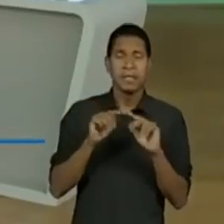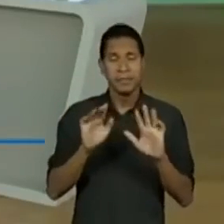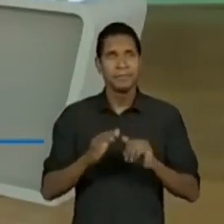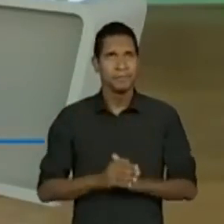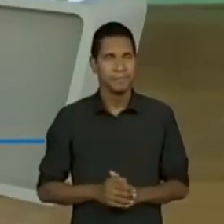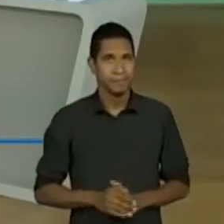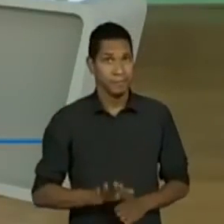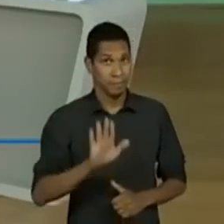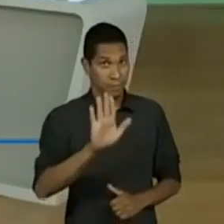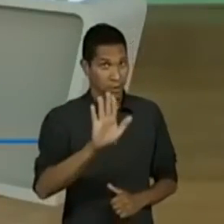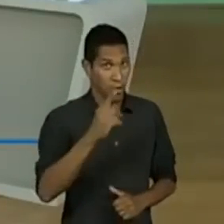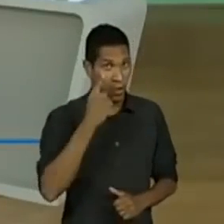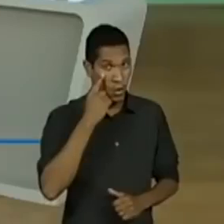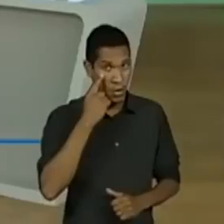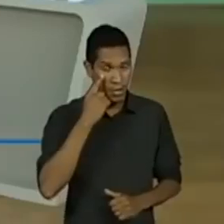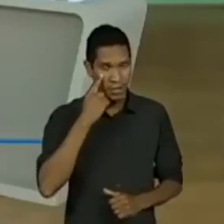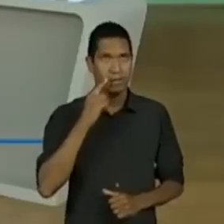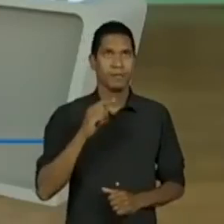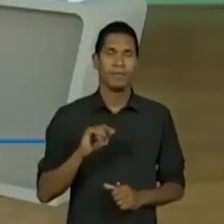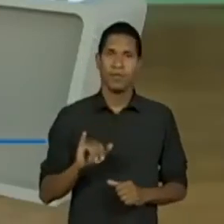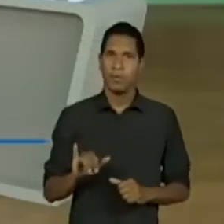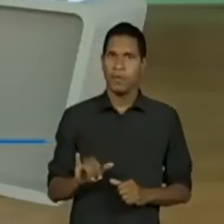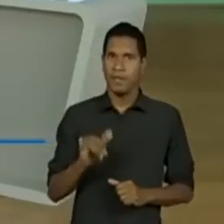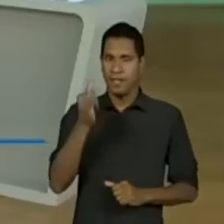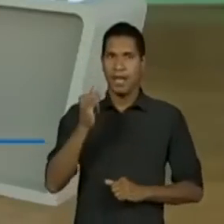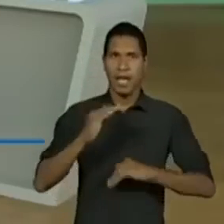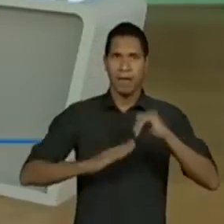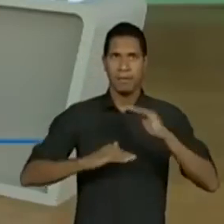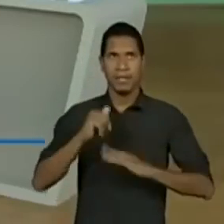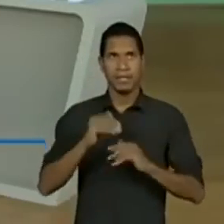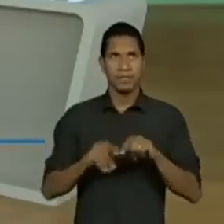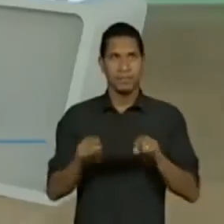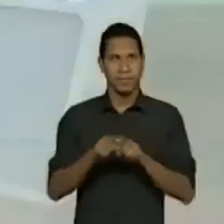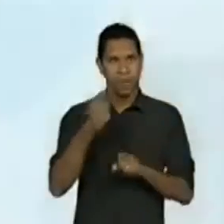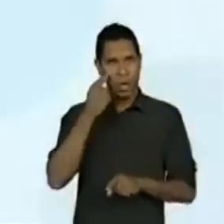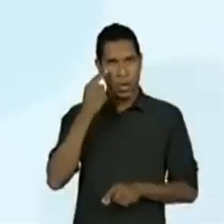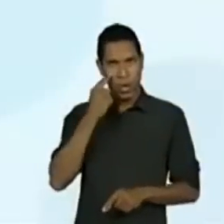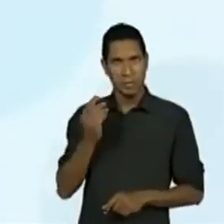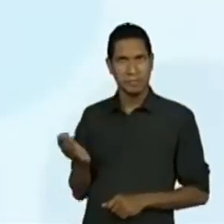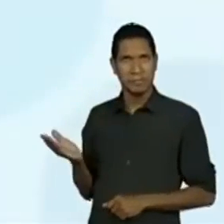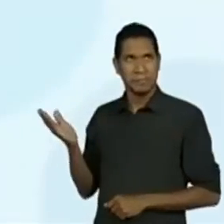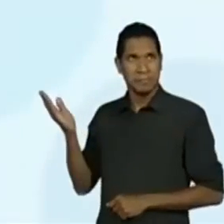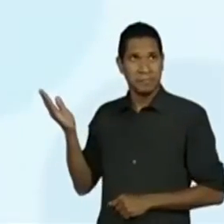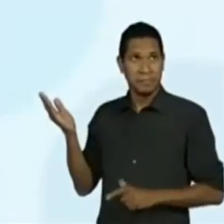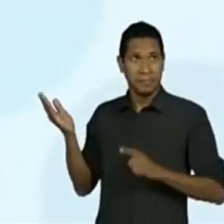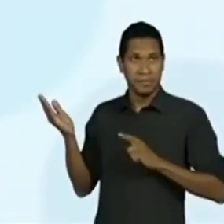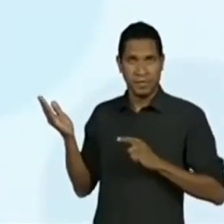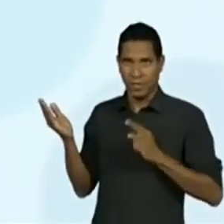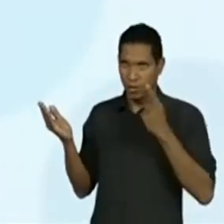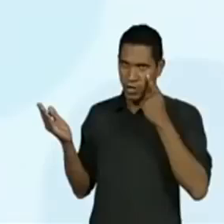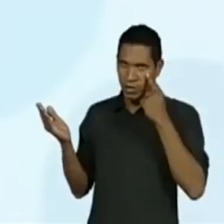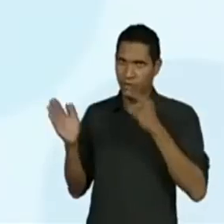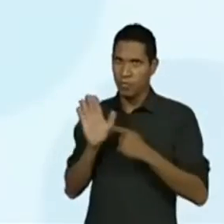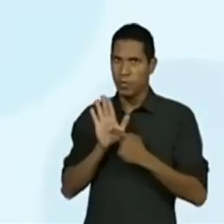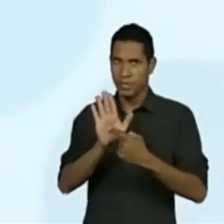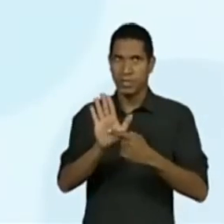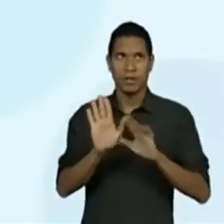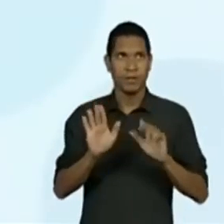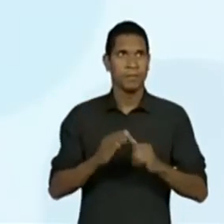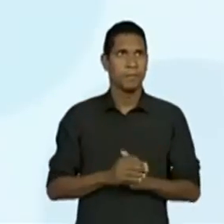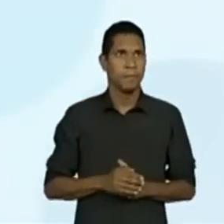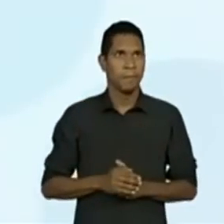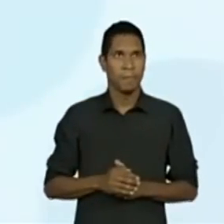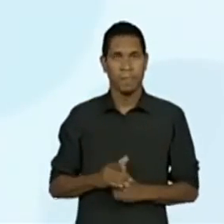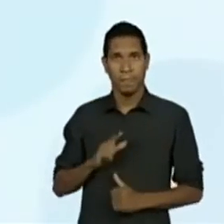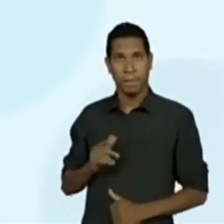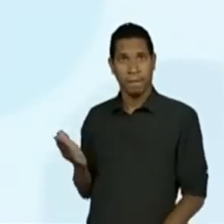deixar um destaque aqui para vocês, vou aproveitar a habilidade. Quando a gente coloca essa palavra aqui, que eu até... Deixa eu parar de poluir. Essa